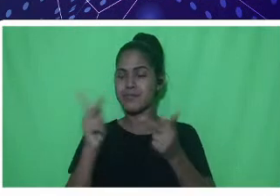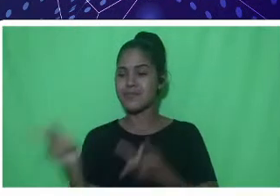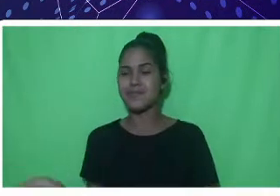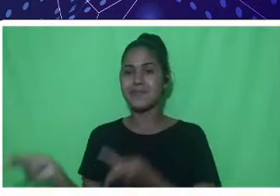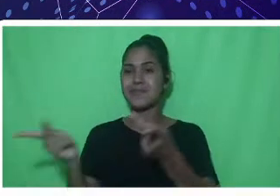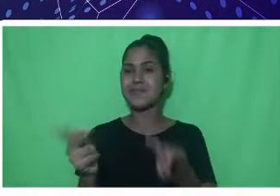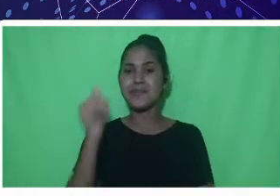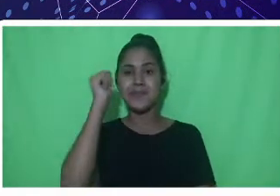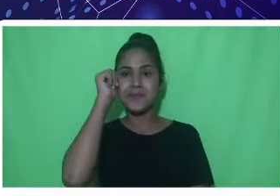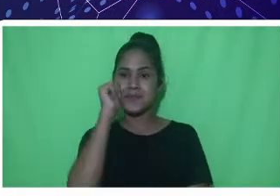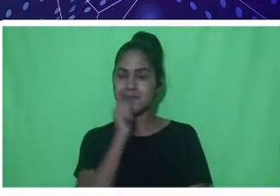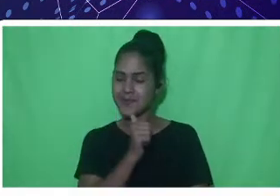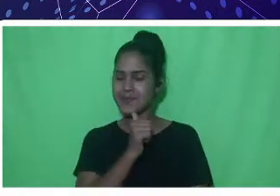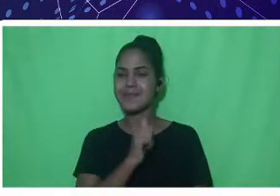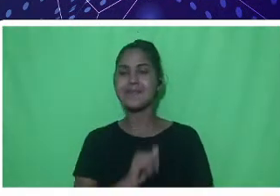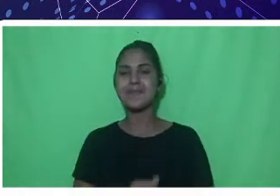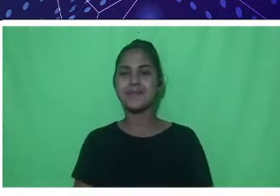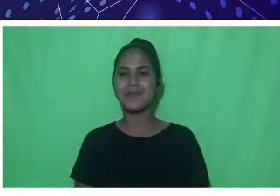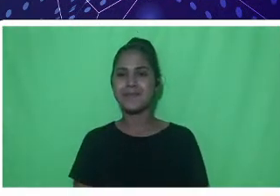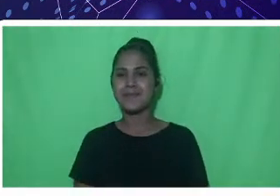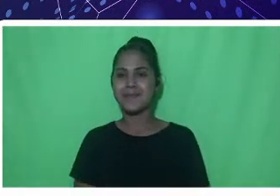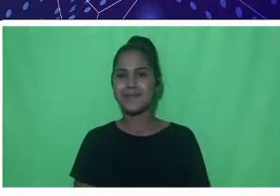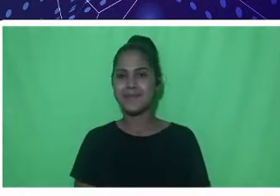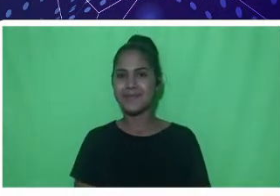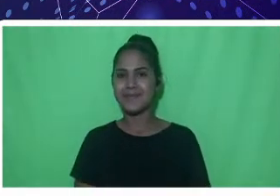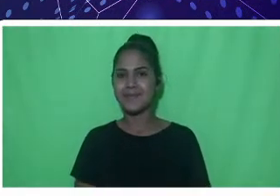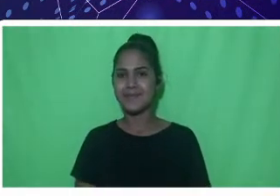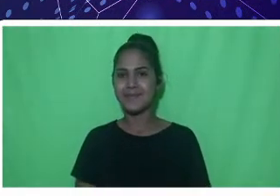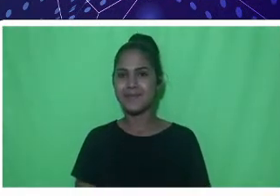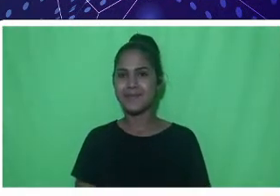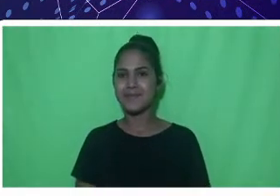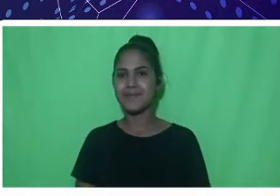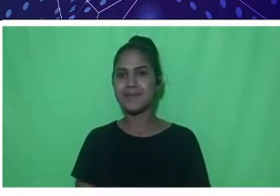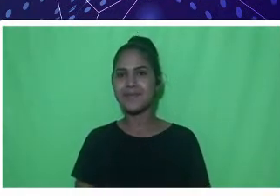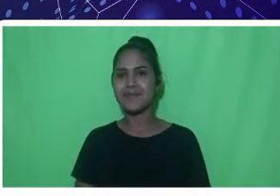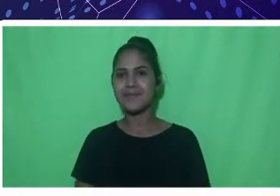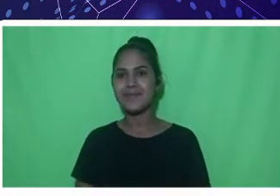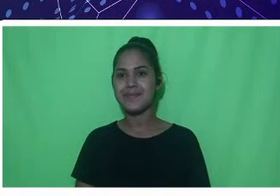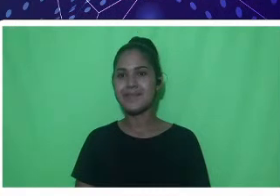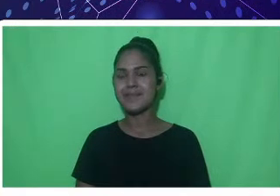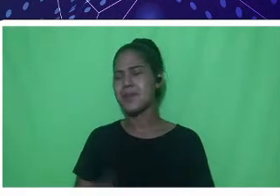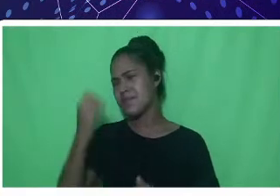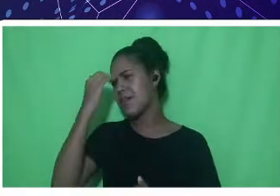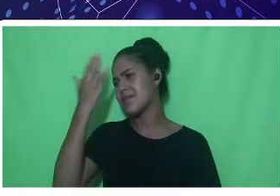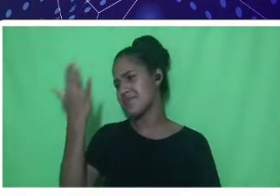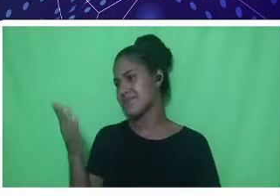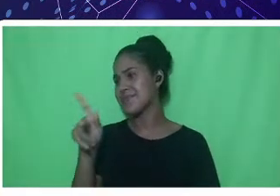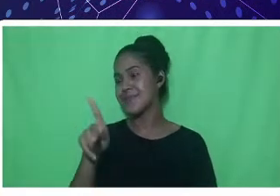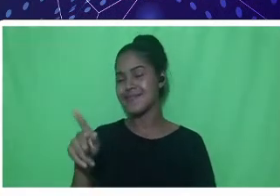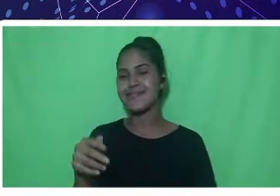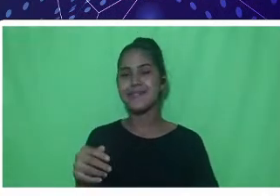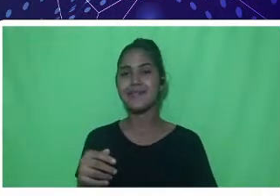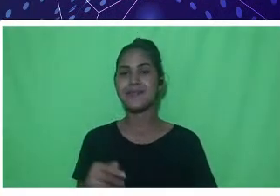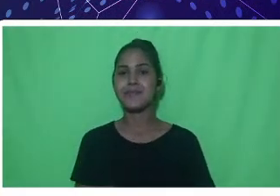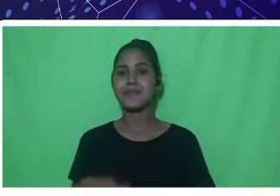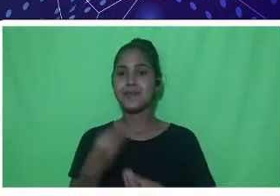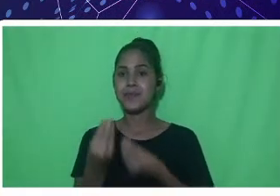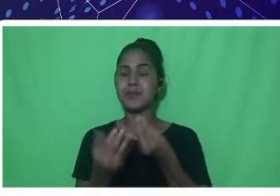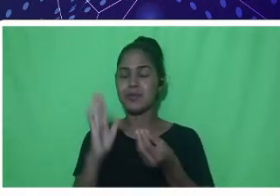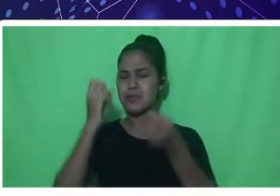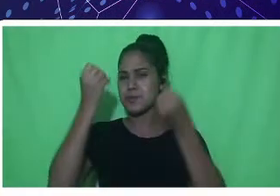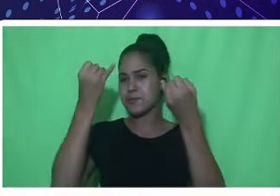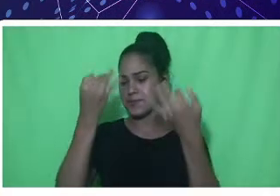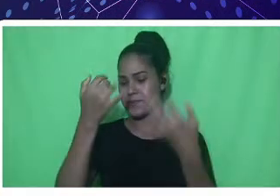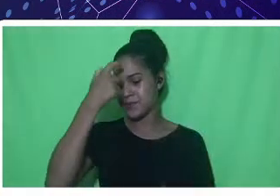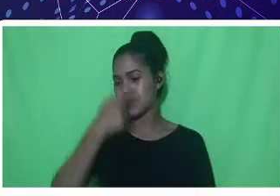para você dar suas colocações a respeito. Obrigada, professor. Como eu já tinha me apresentado, eu sou a Érica,